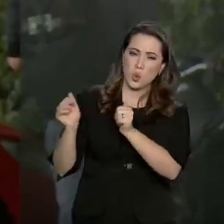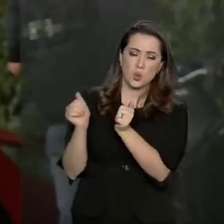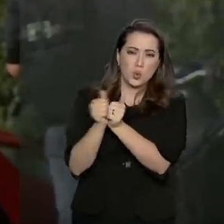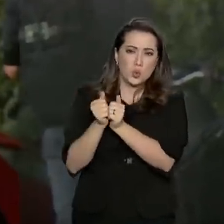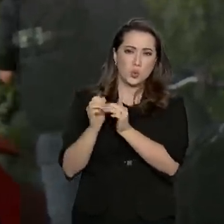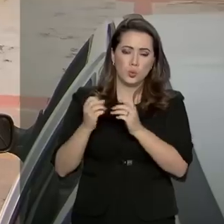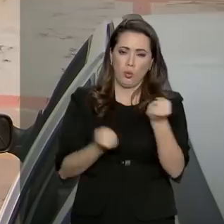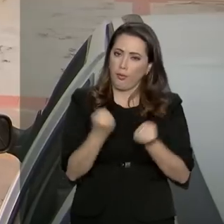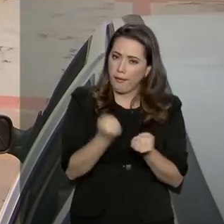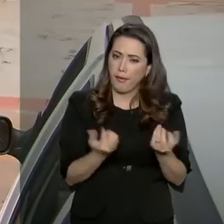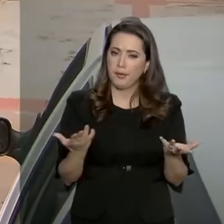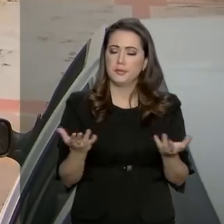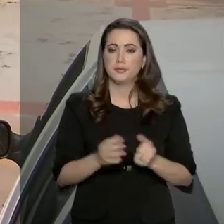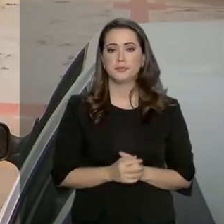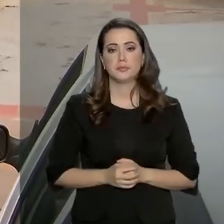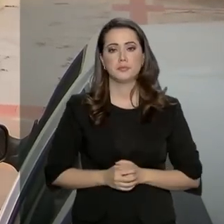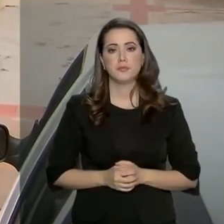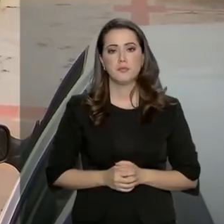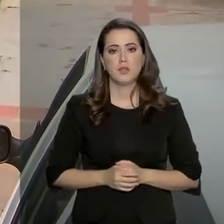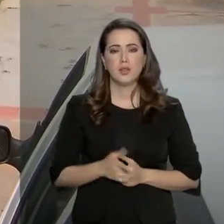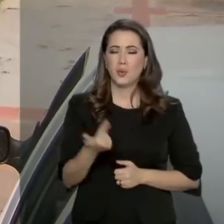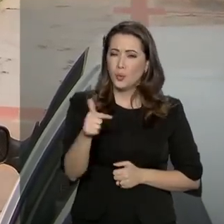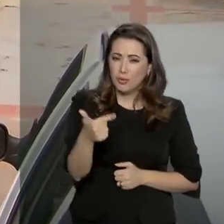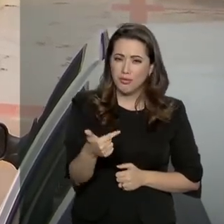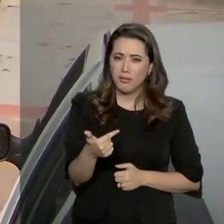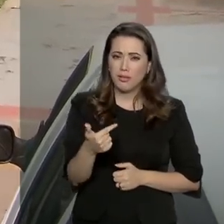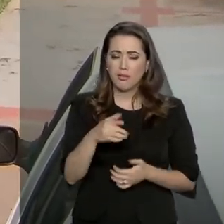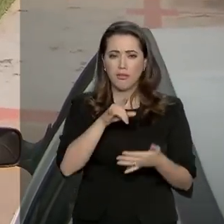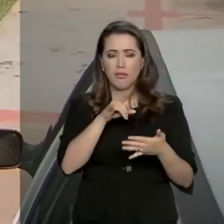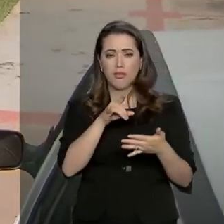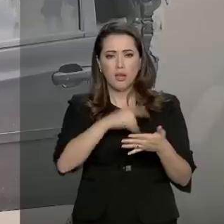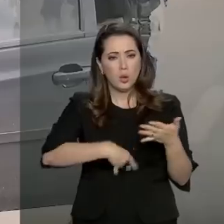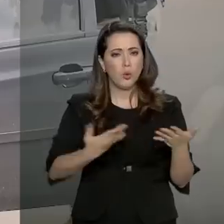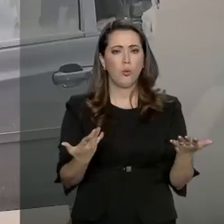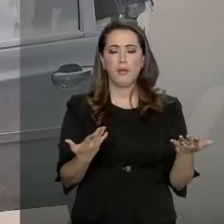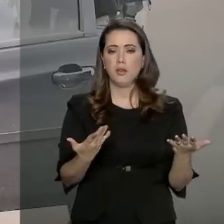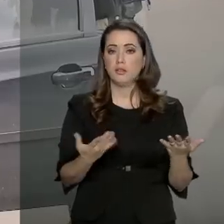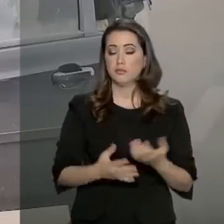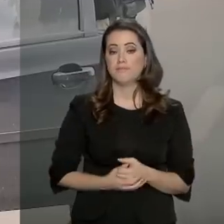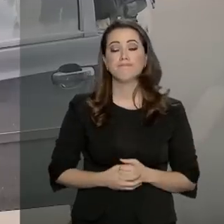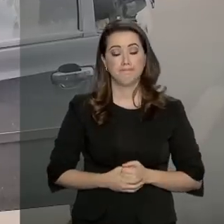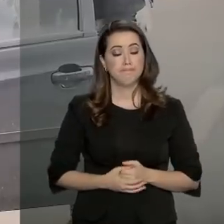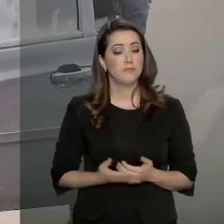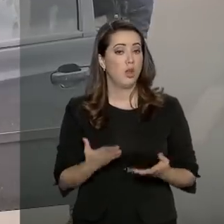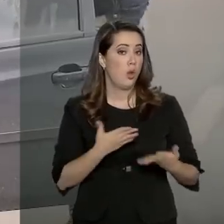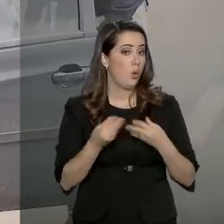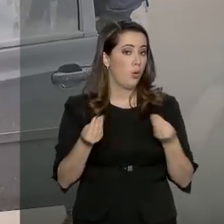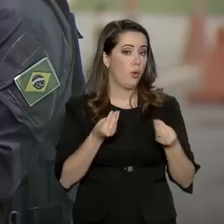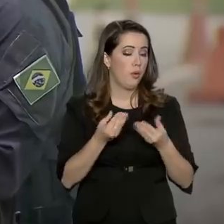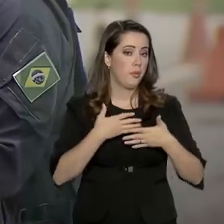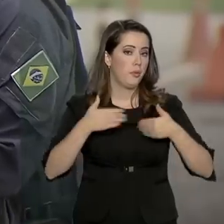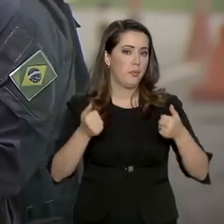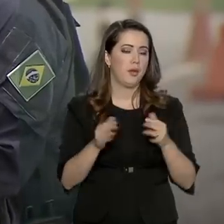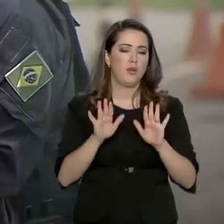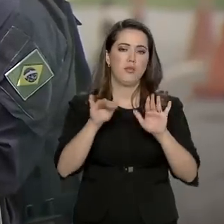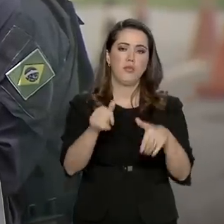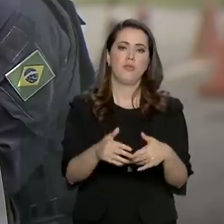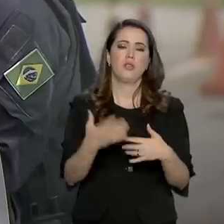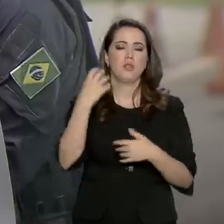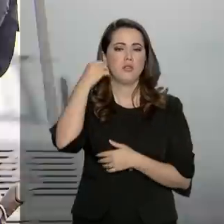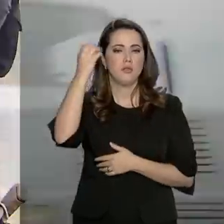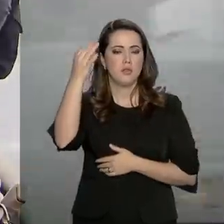irregular. Faz transporte irregular sem ter aplicação. E o melhor jeito para terminar a viagem de forma